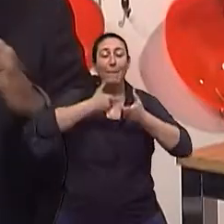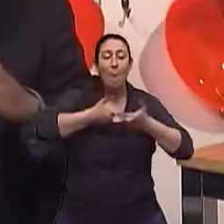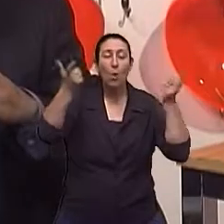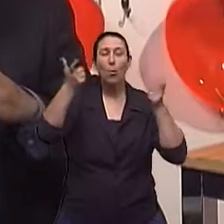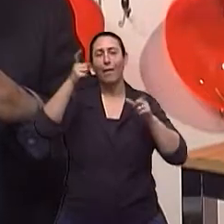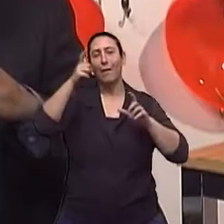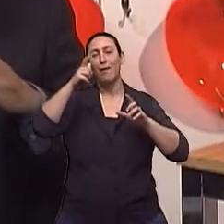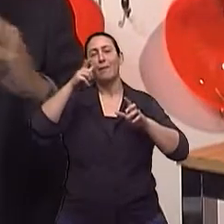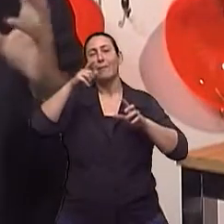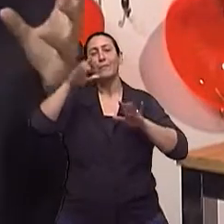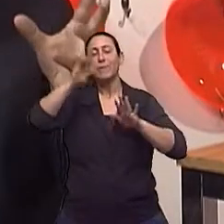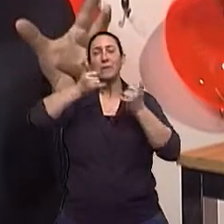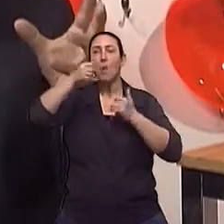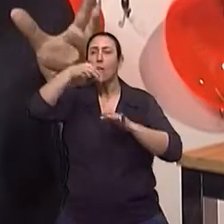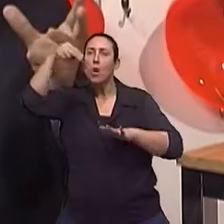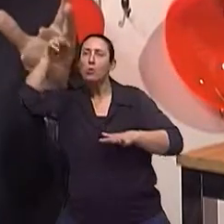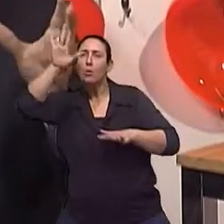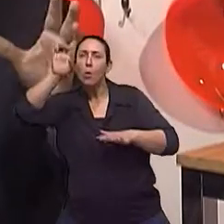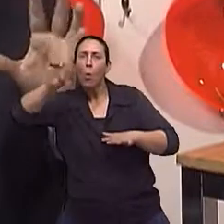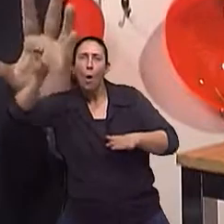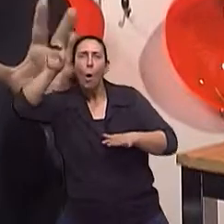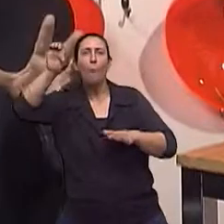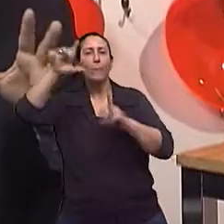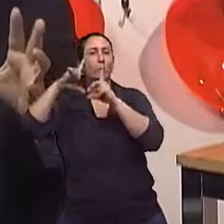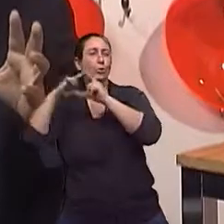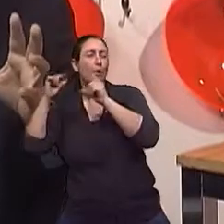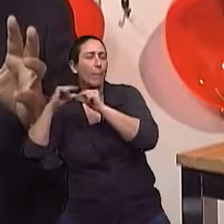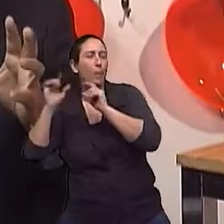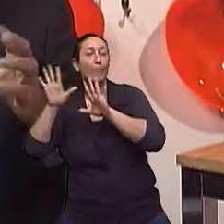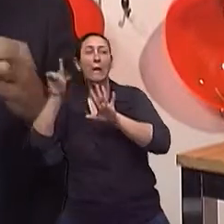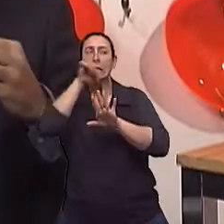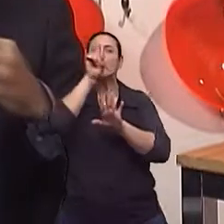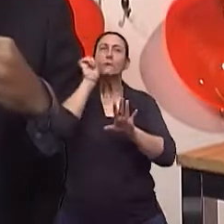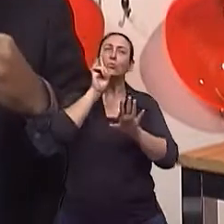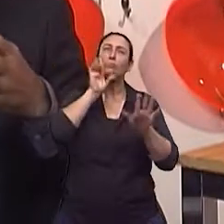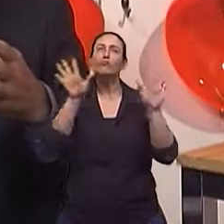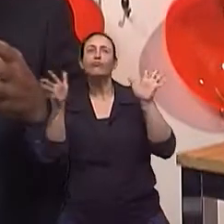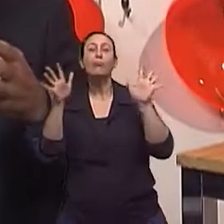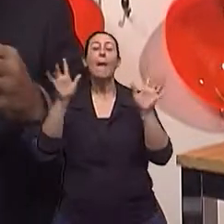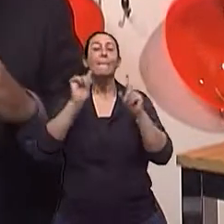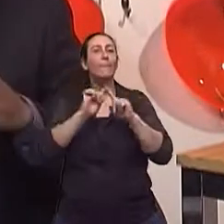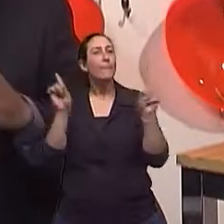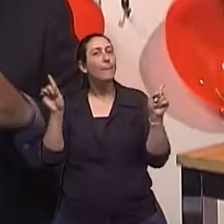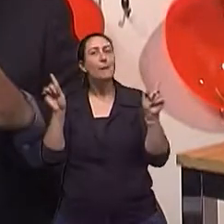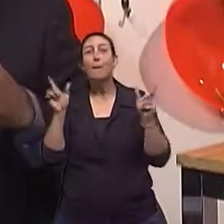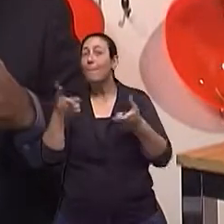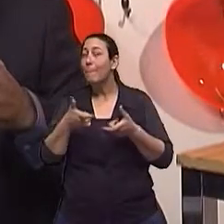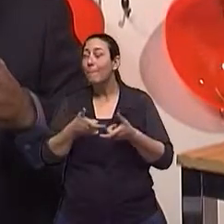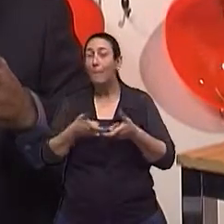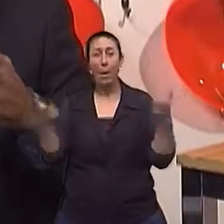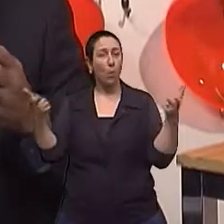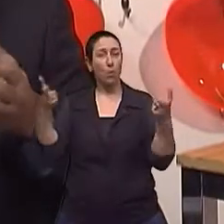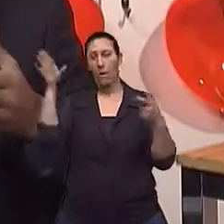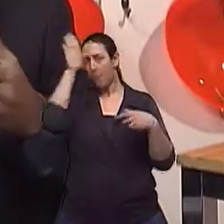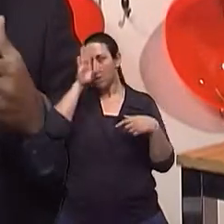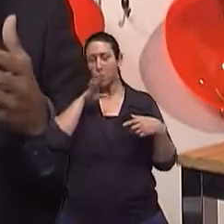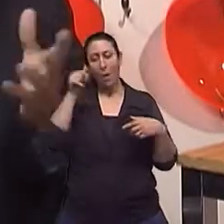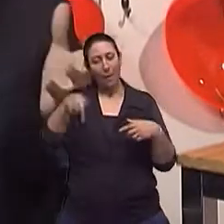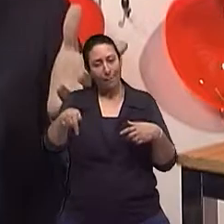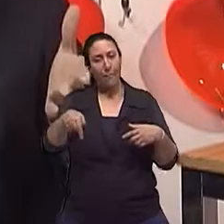norte da Europa, do Japão, do Canadá. Os Estados Unidos estão no meio termo. Então, é natural que, no Brasil, os idosos tenham